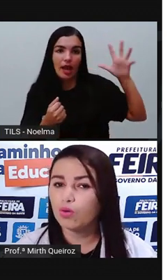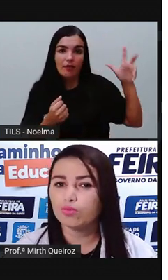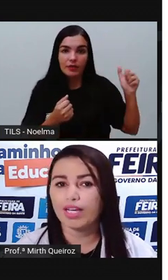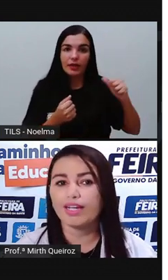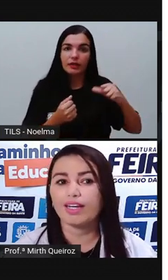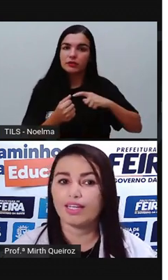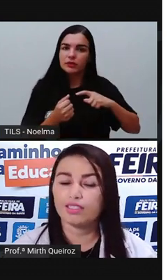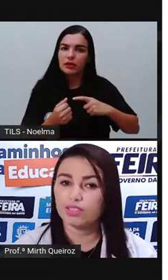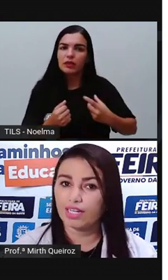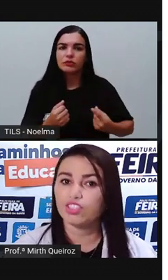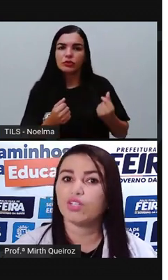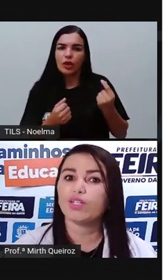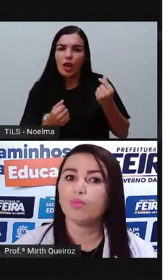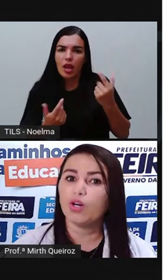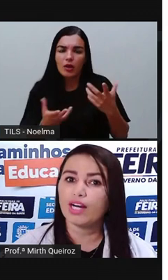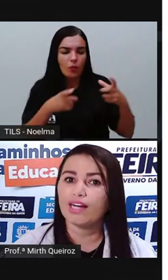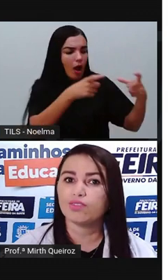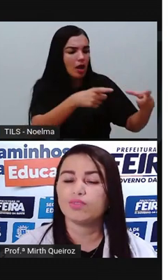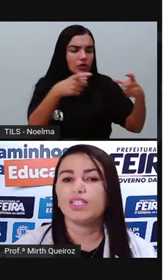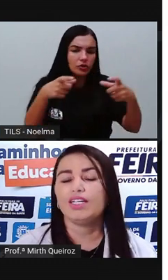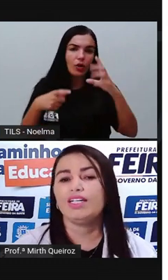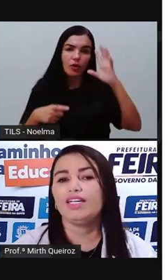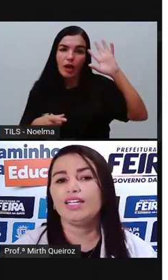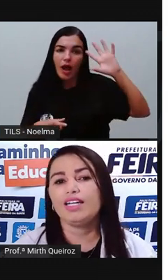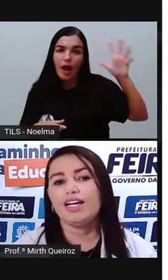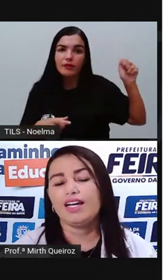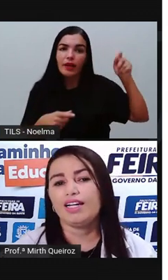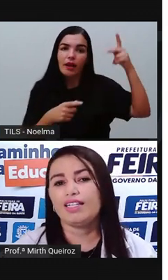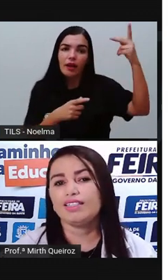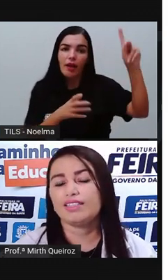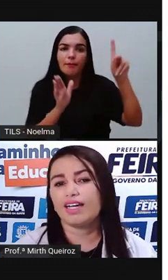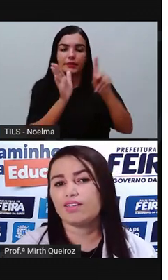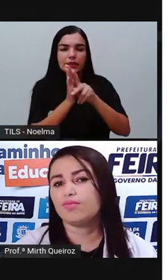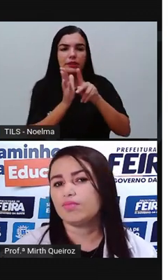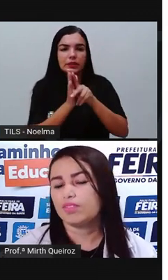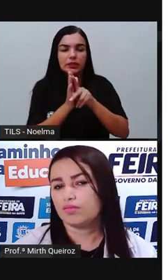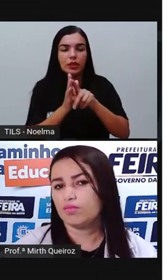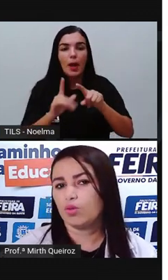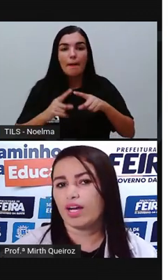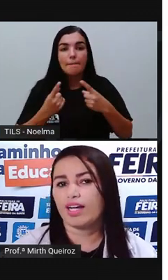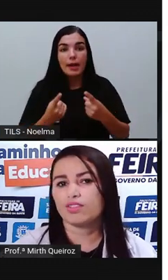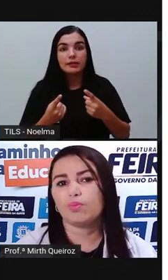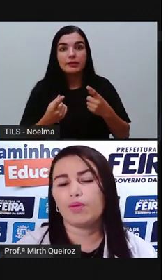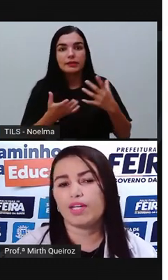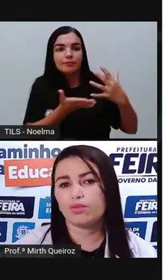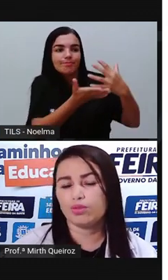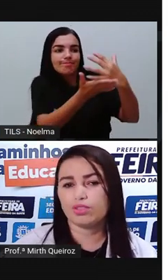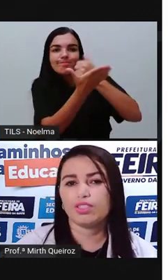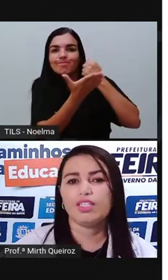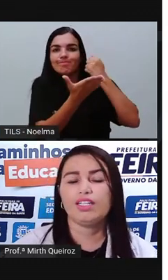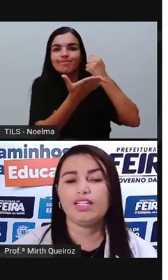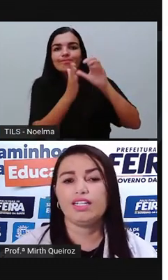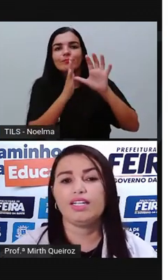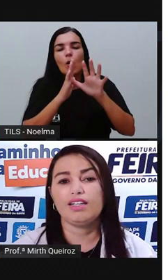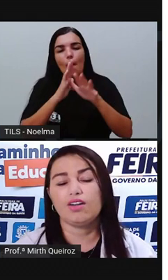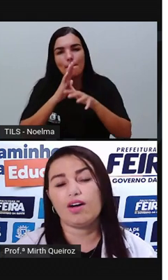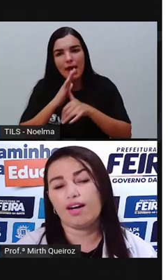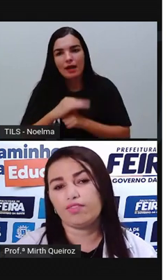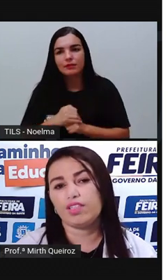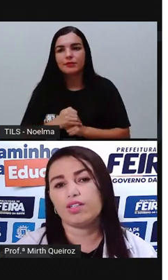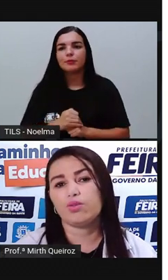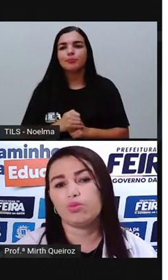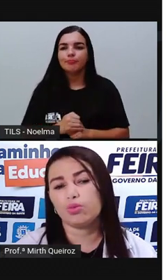muito bom, né? Na região em que moravam. E eles eram, no caso, pegos e